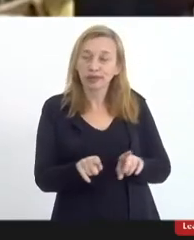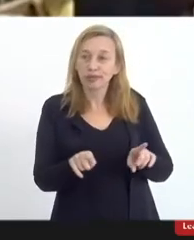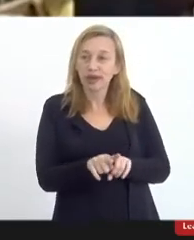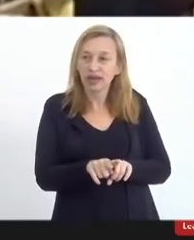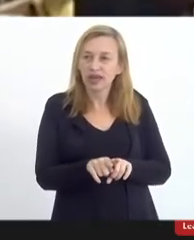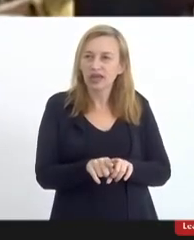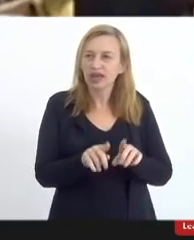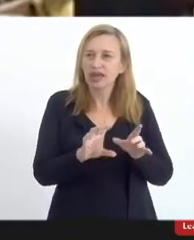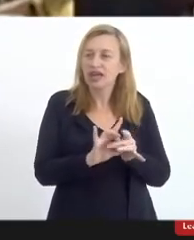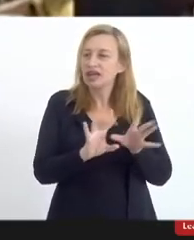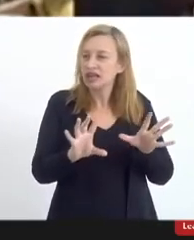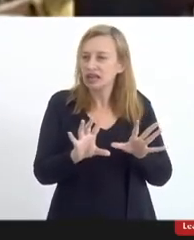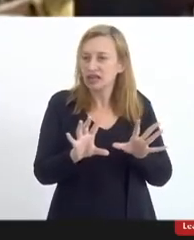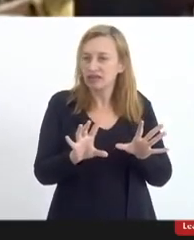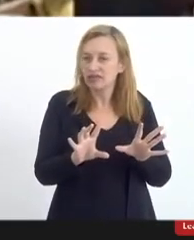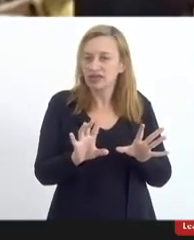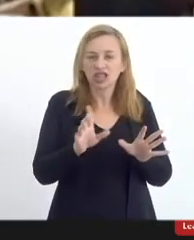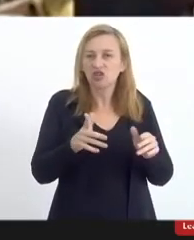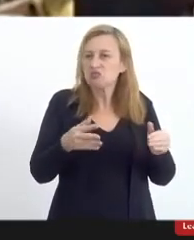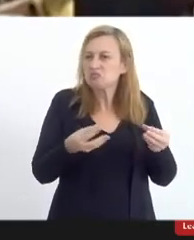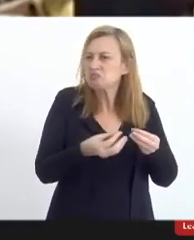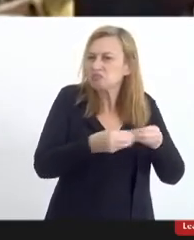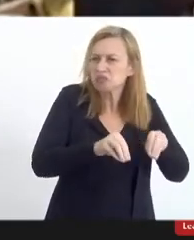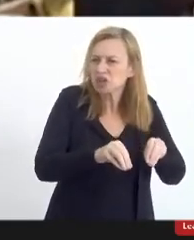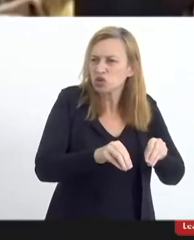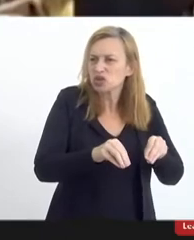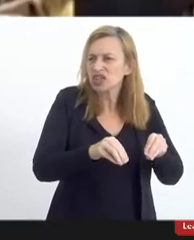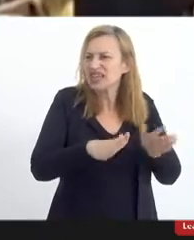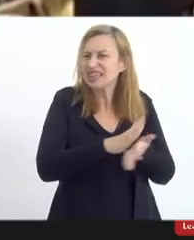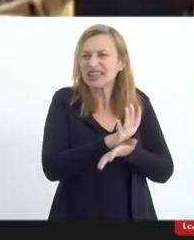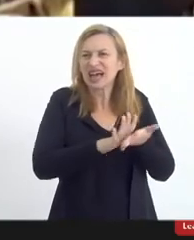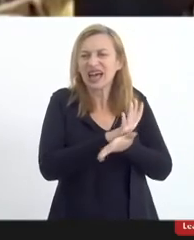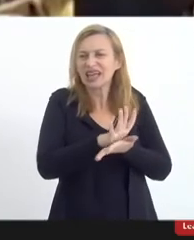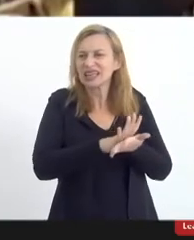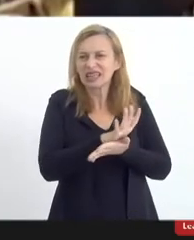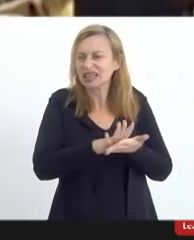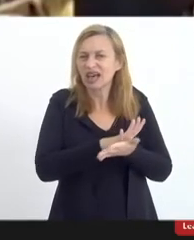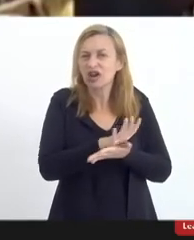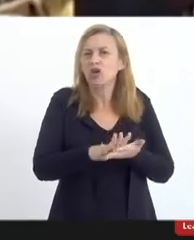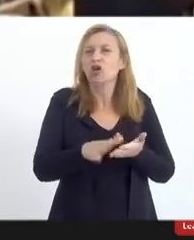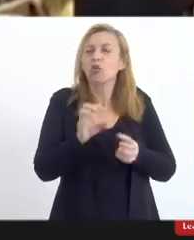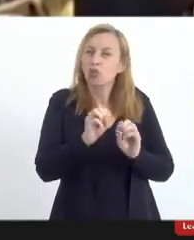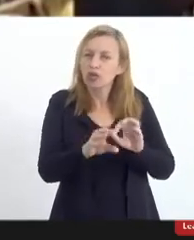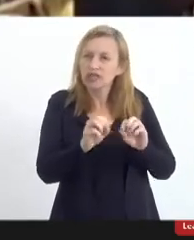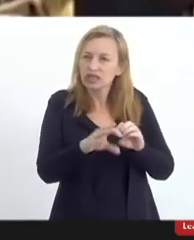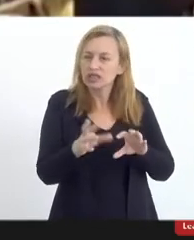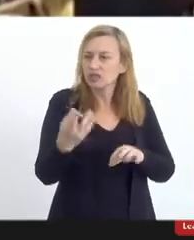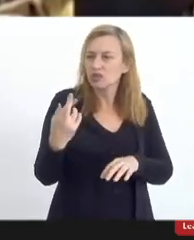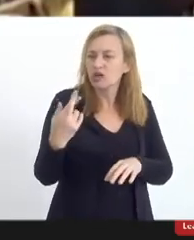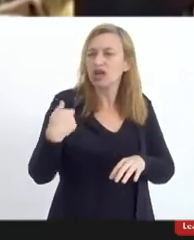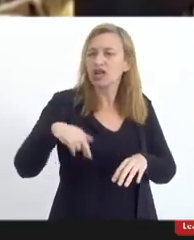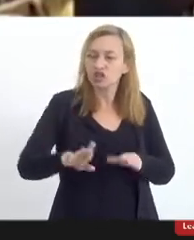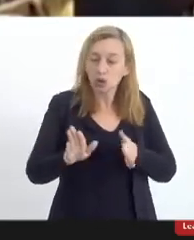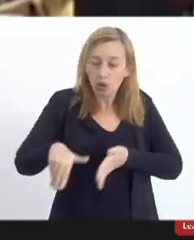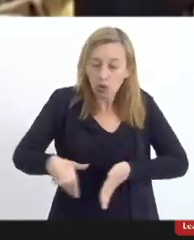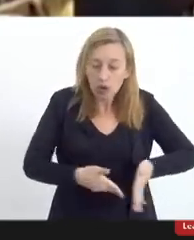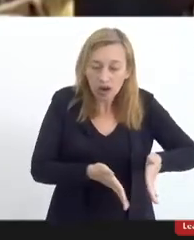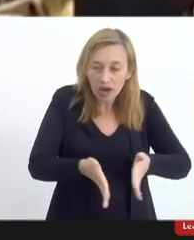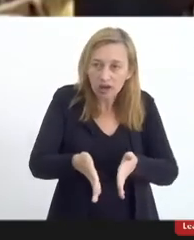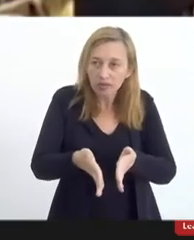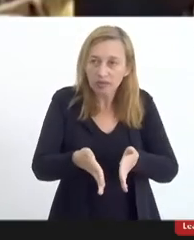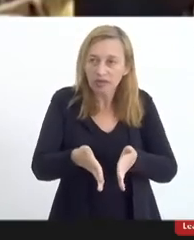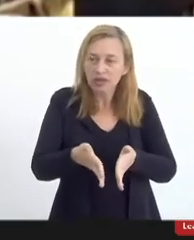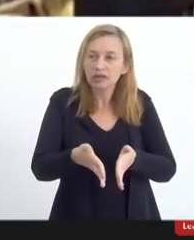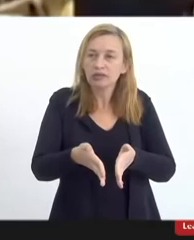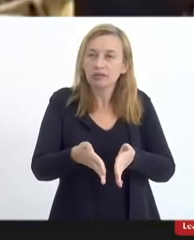ensino religioso não fere a laicidade, ao contrário, o ensino religioso é um caminho para que a